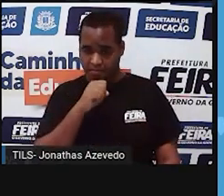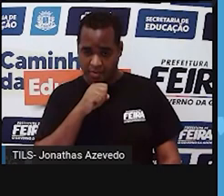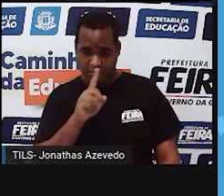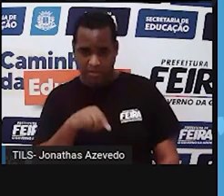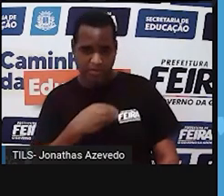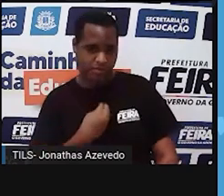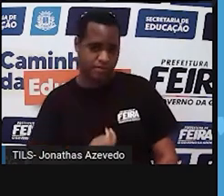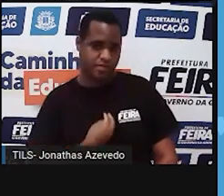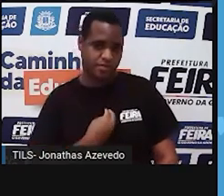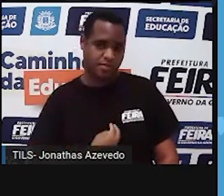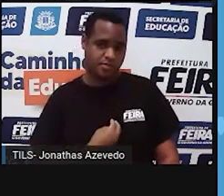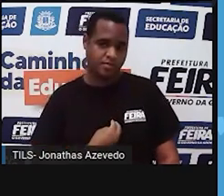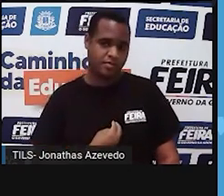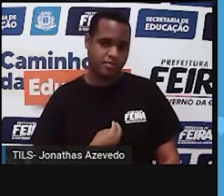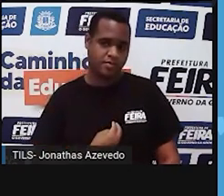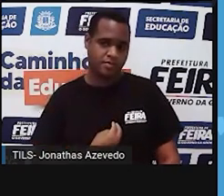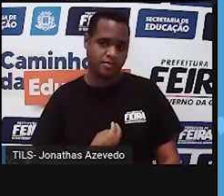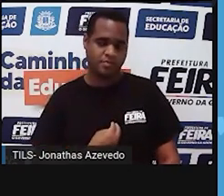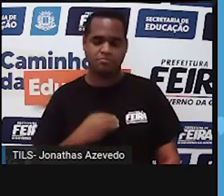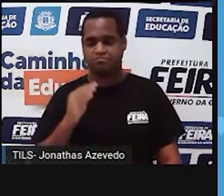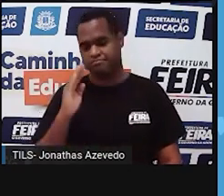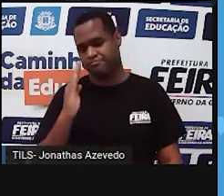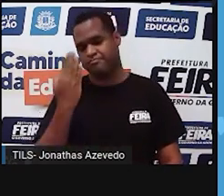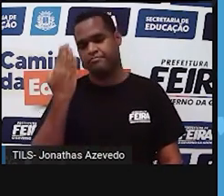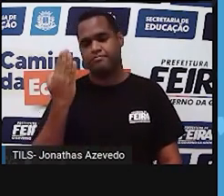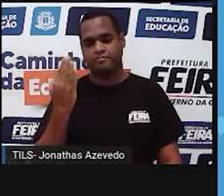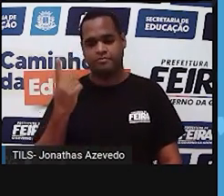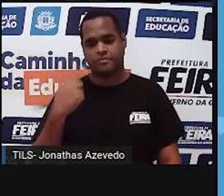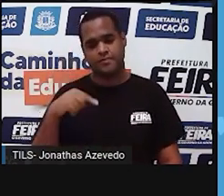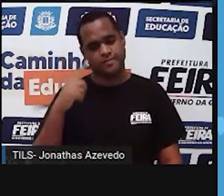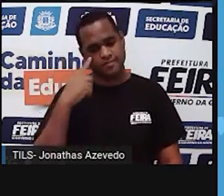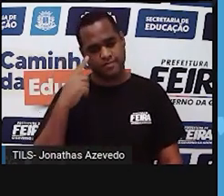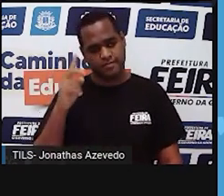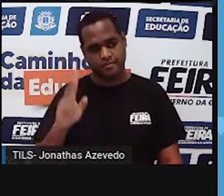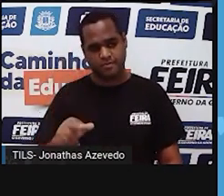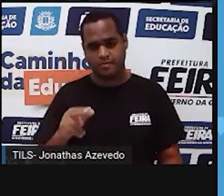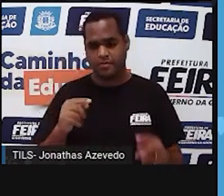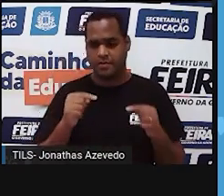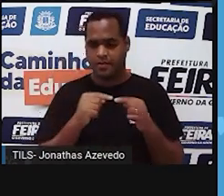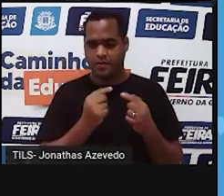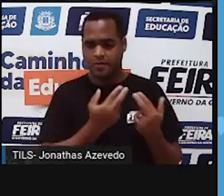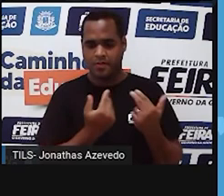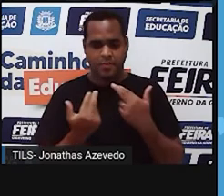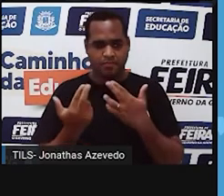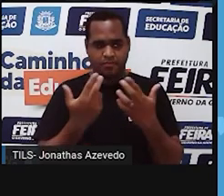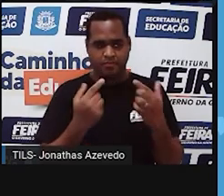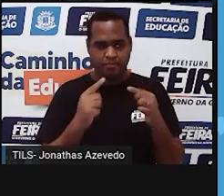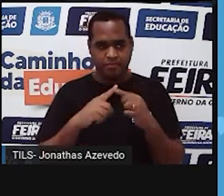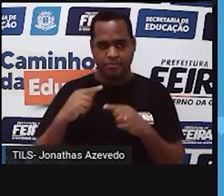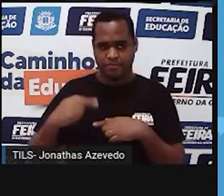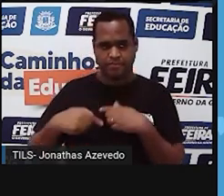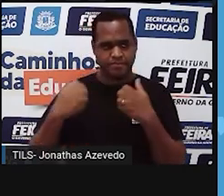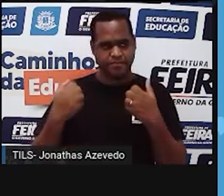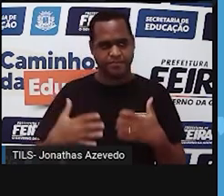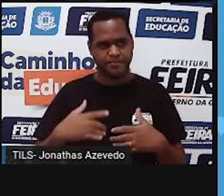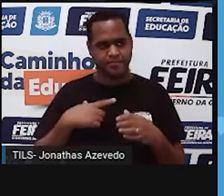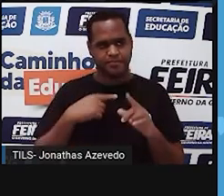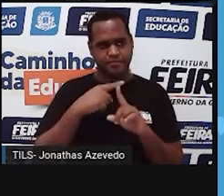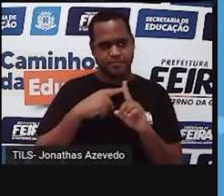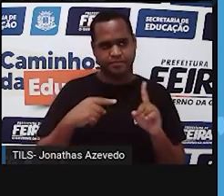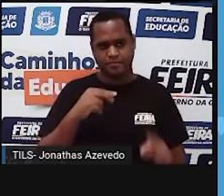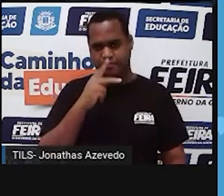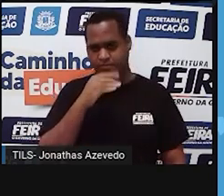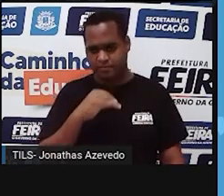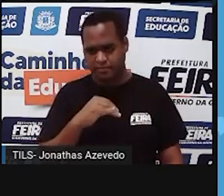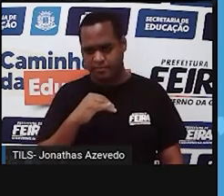afirmação é falsa. A gente herda igualmente as nossas características genéticas. Metade veio do pai e